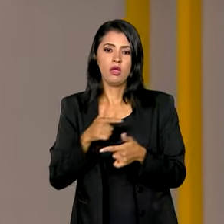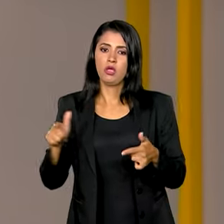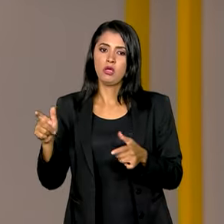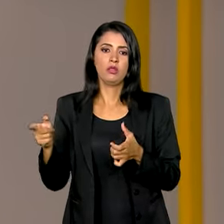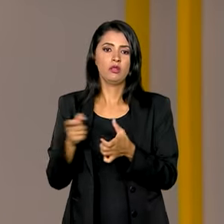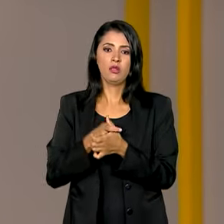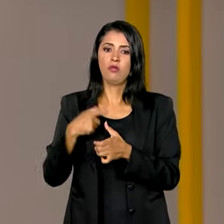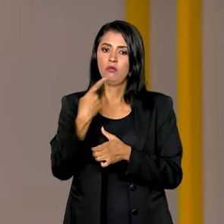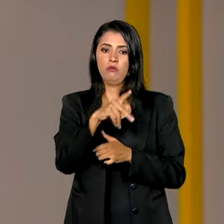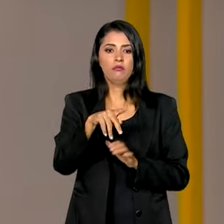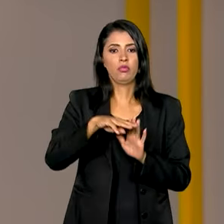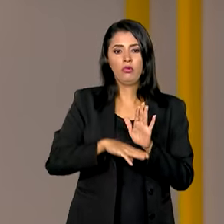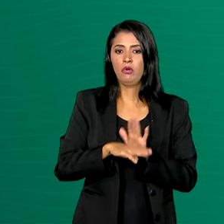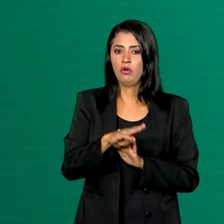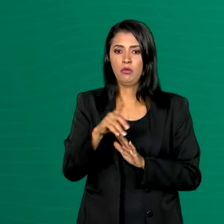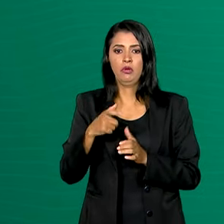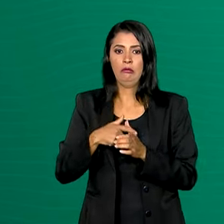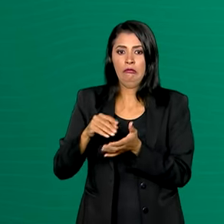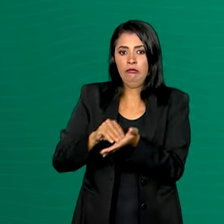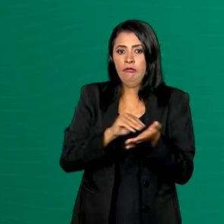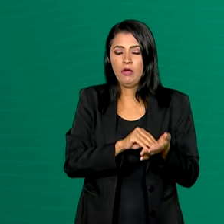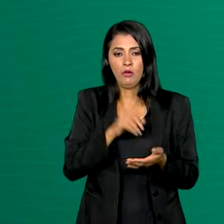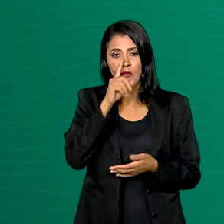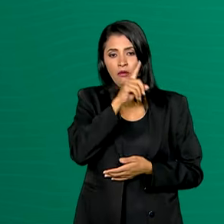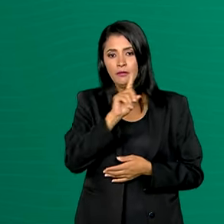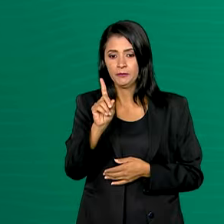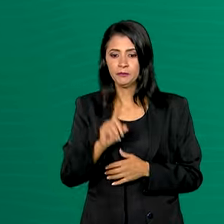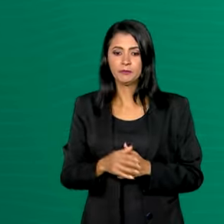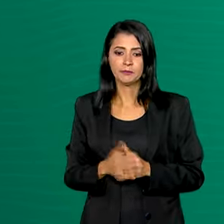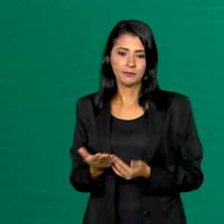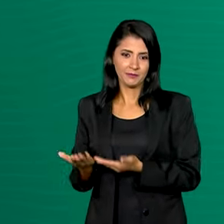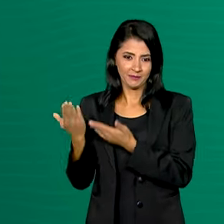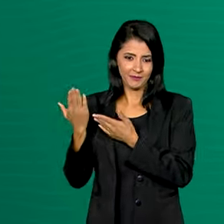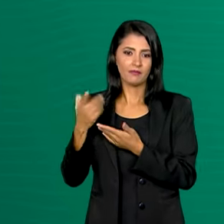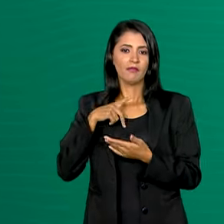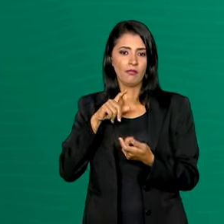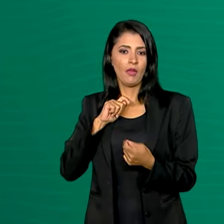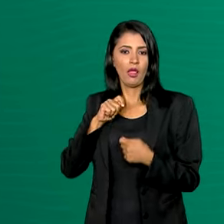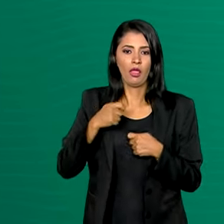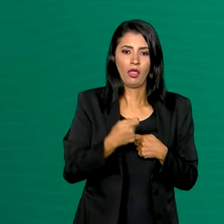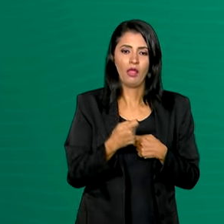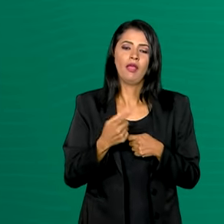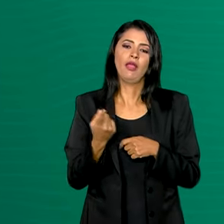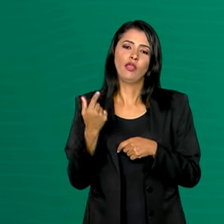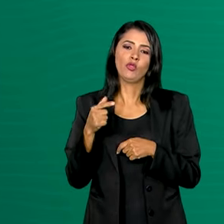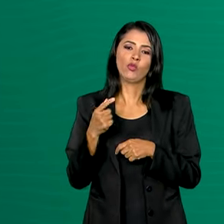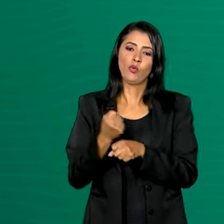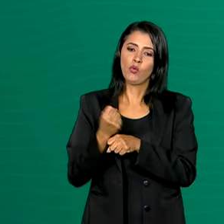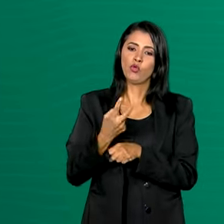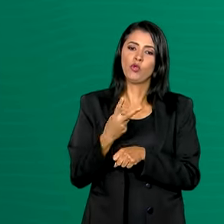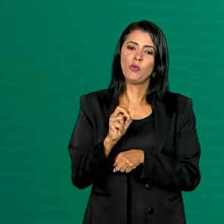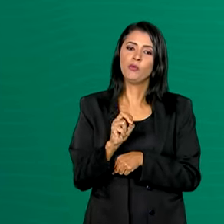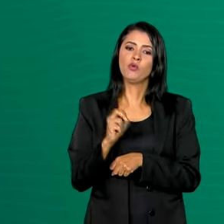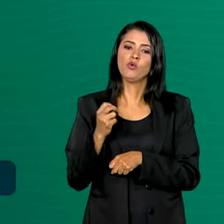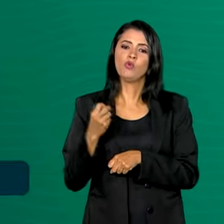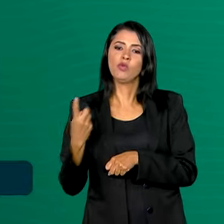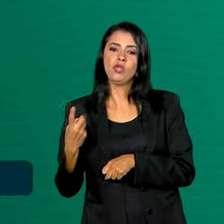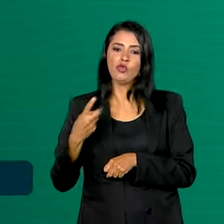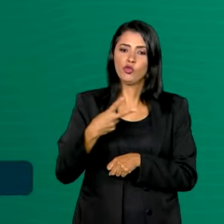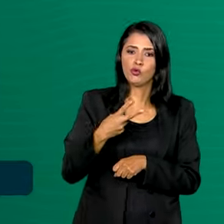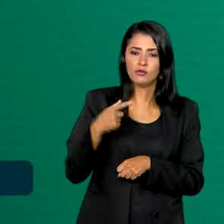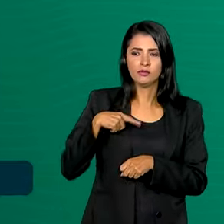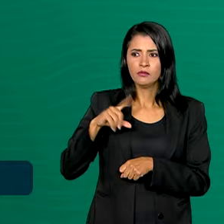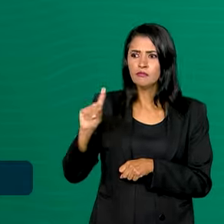pendências com o programa. Milena pratica Taekwondo desde 2012. Foi amor à